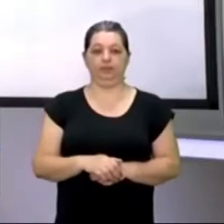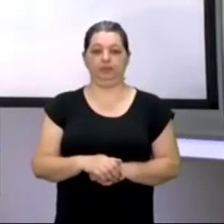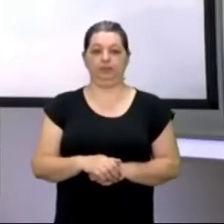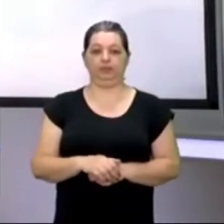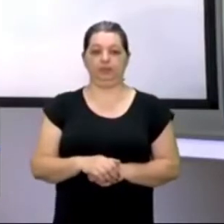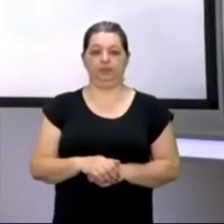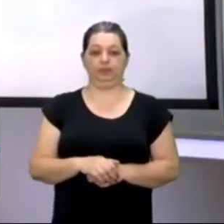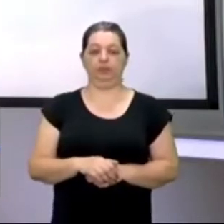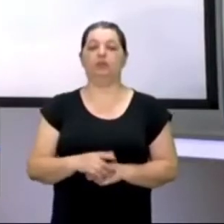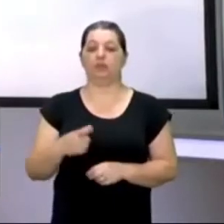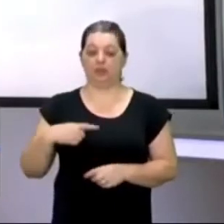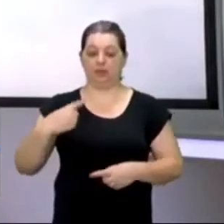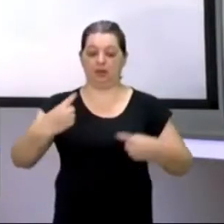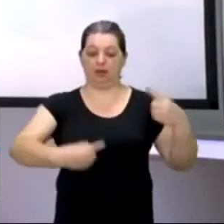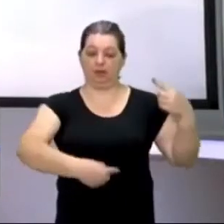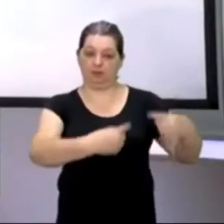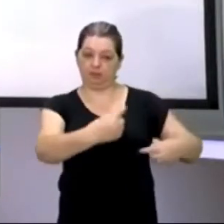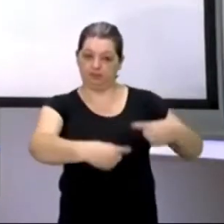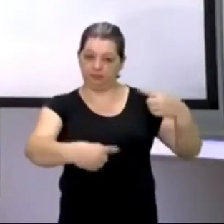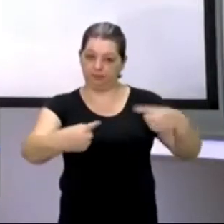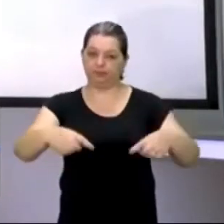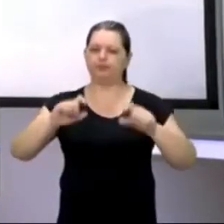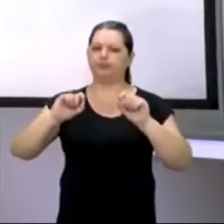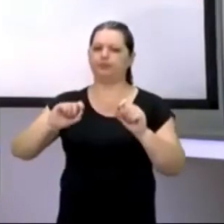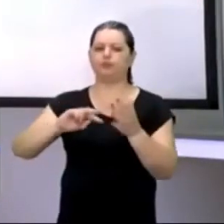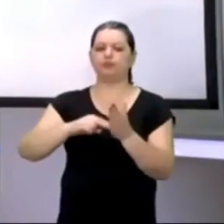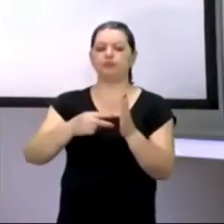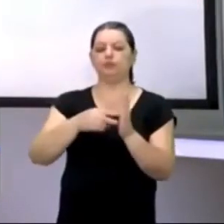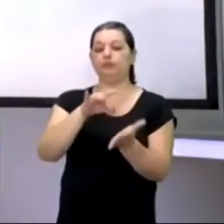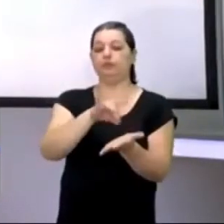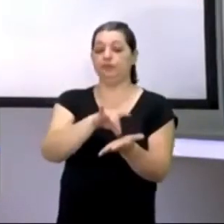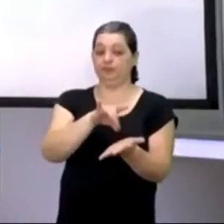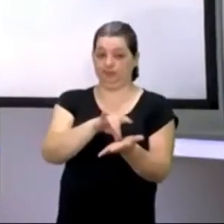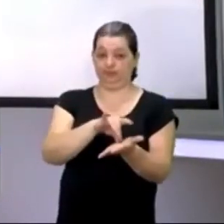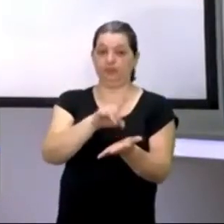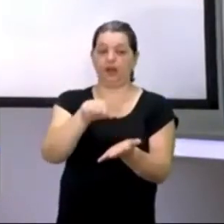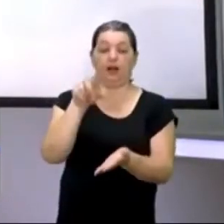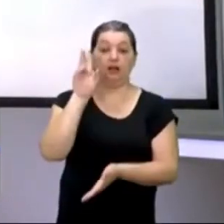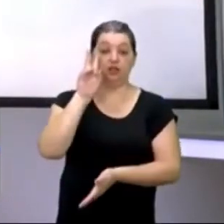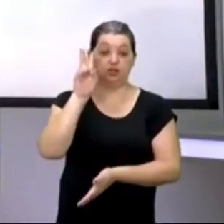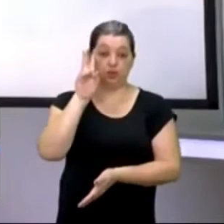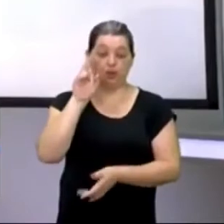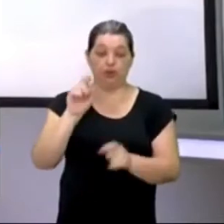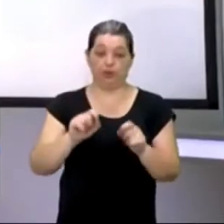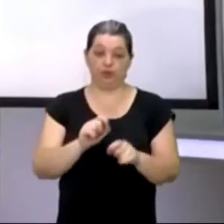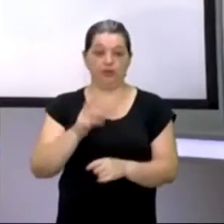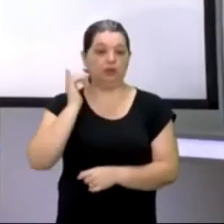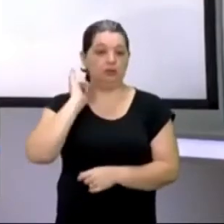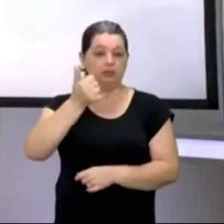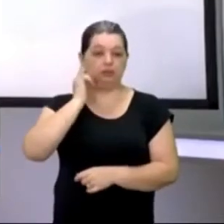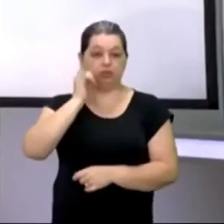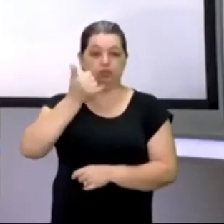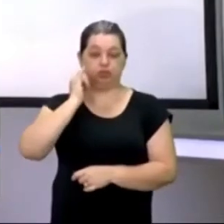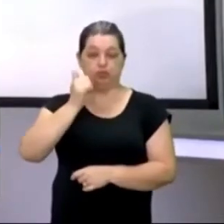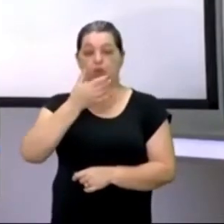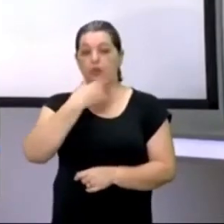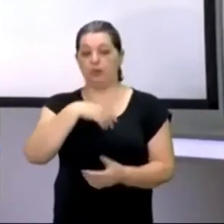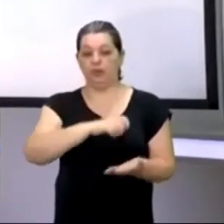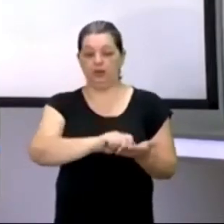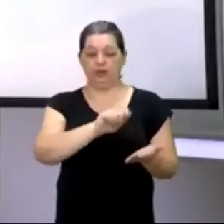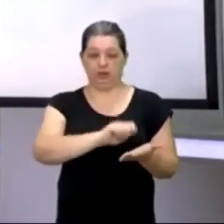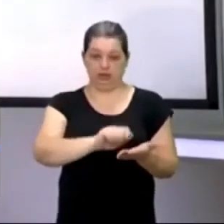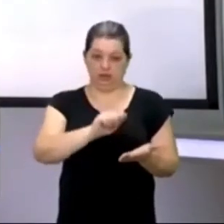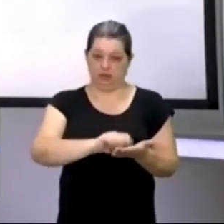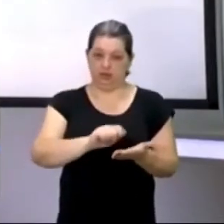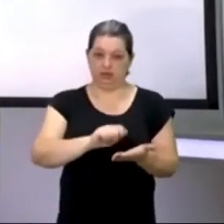tem esse debate, sobre o que é, a verdade, então, é a história, narrada, por um escritor, que ele